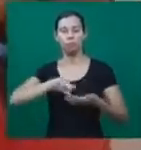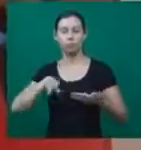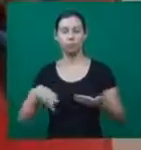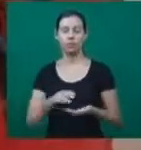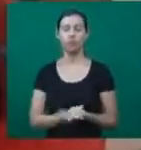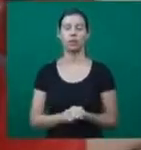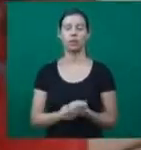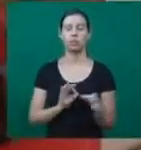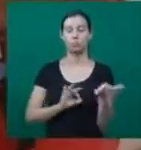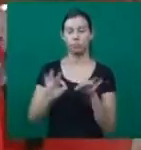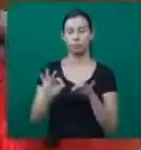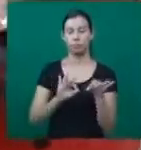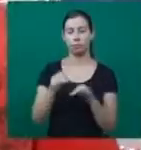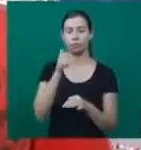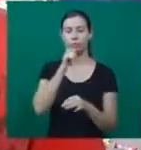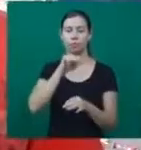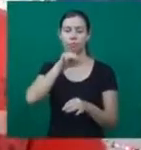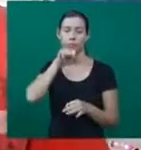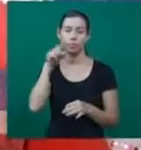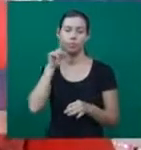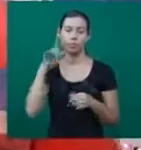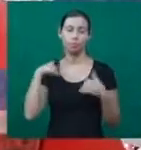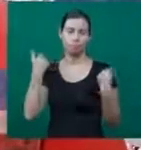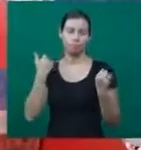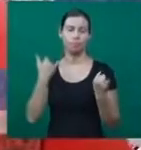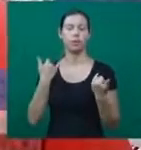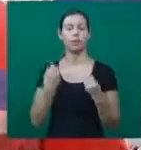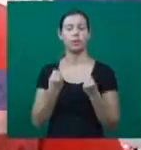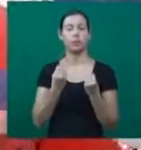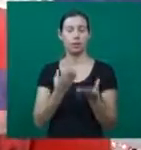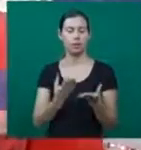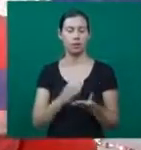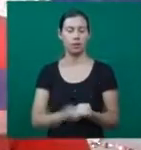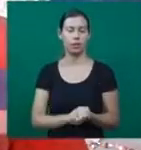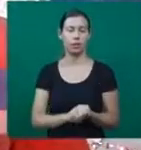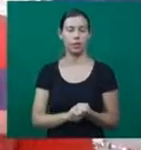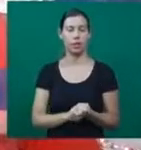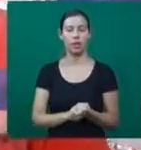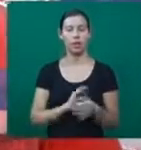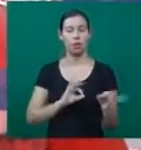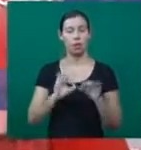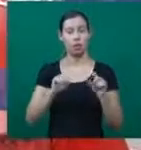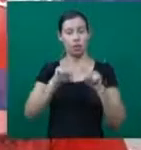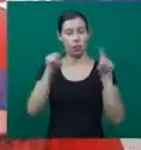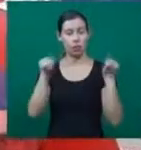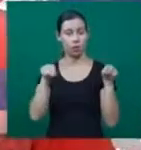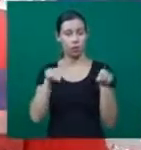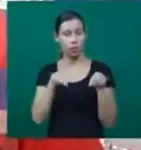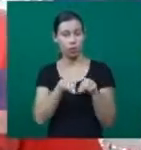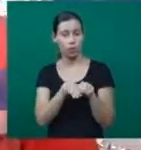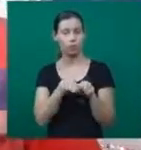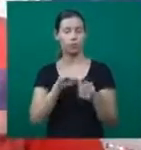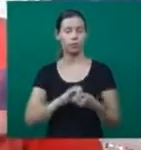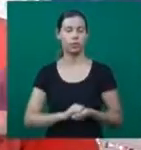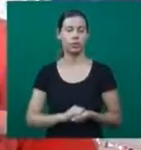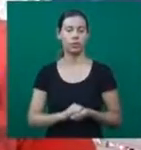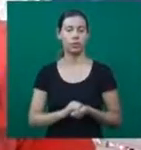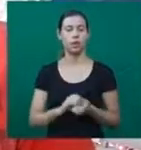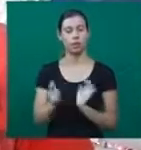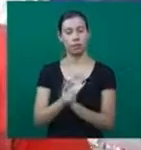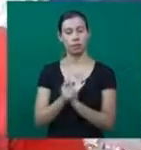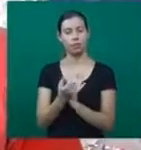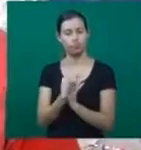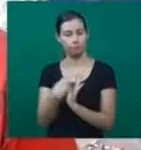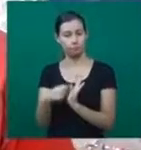presente do Dia das Mães. Eu fiz um coração para minha mãe, um bilhete para minha